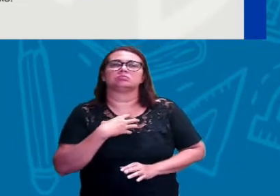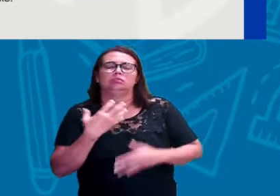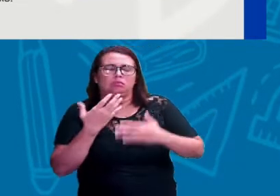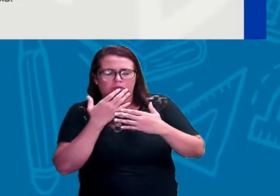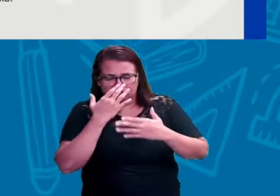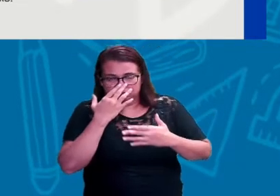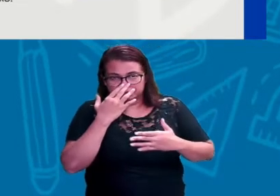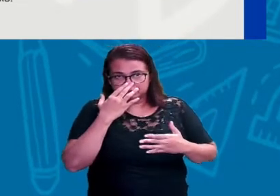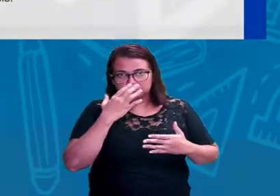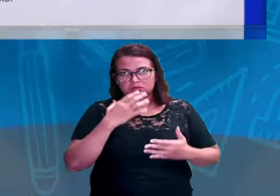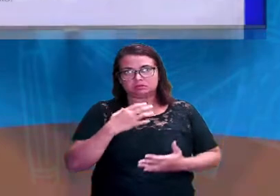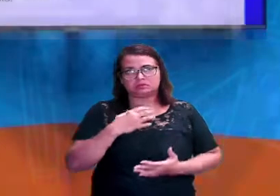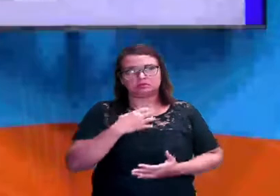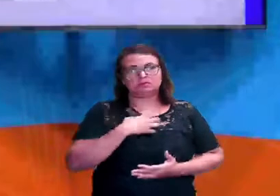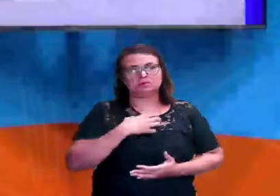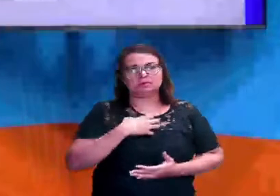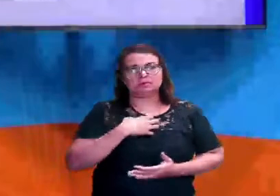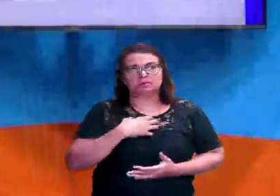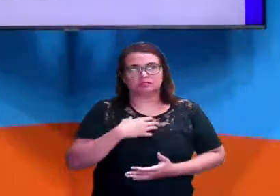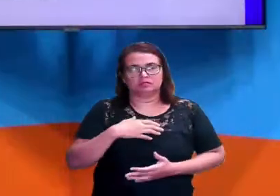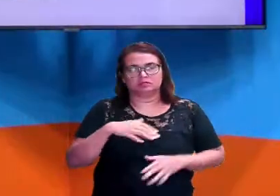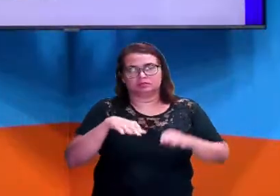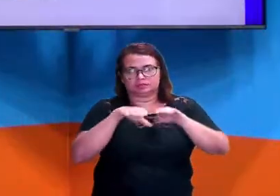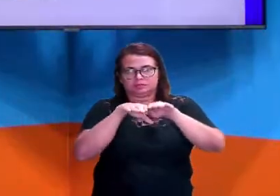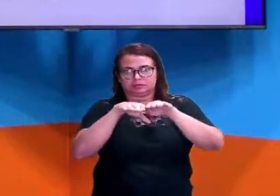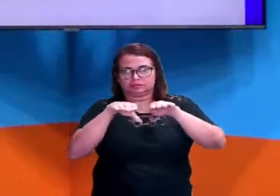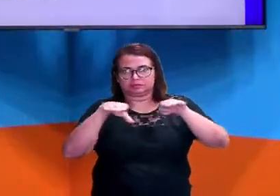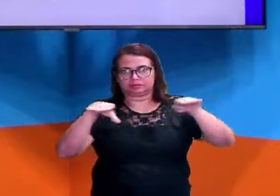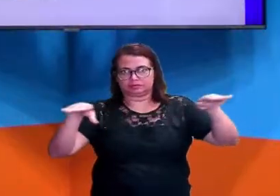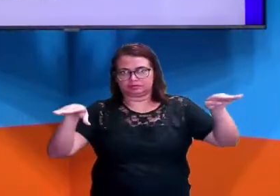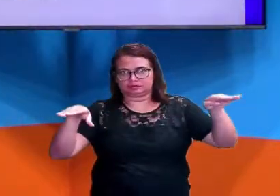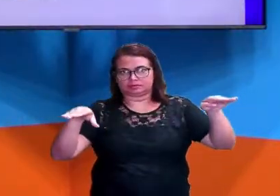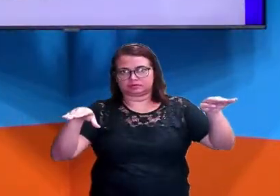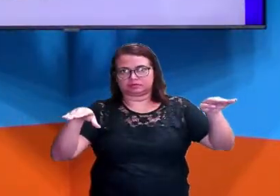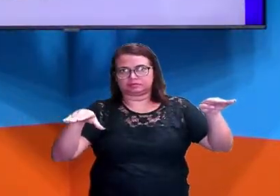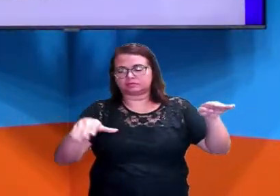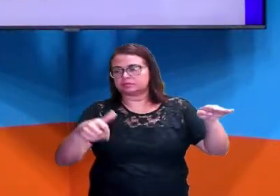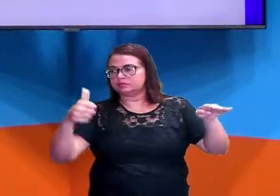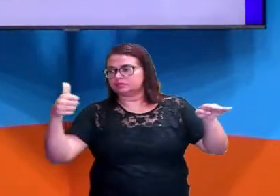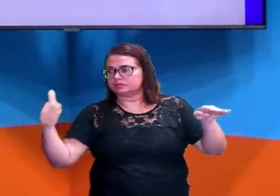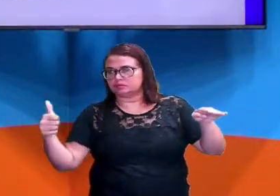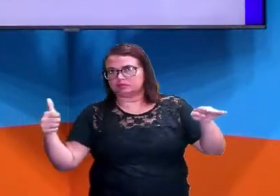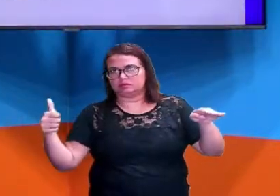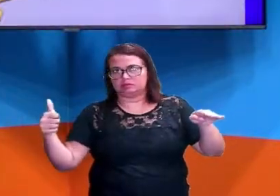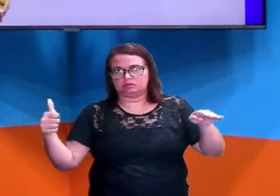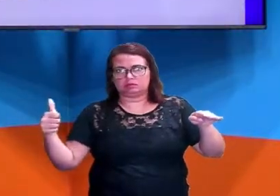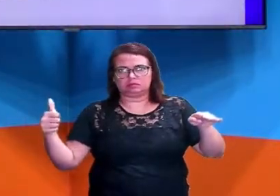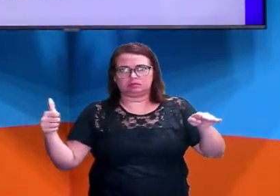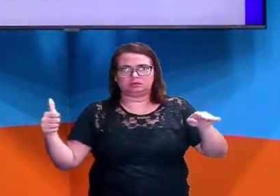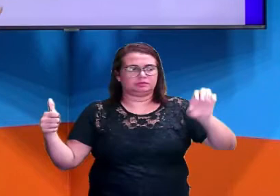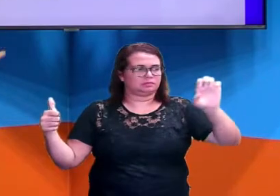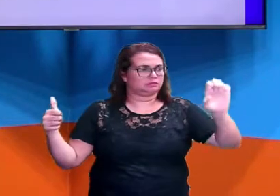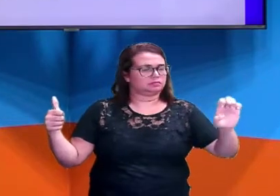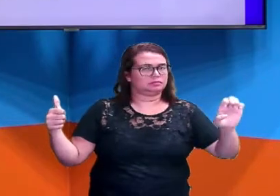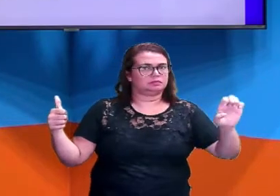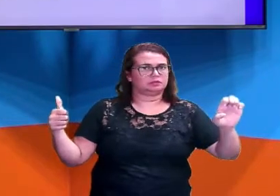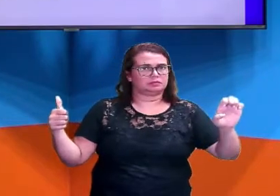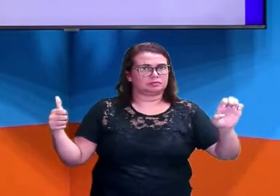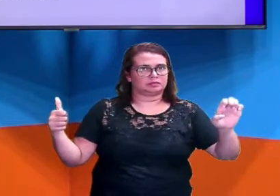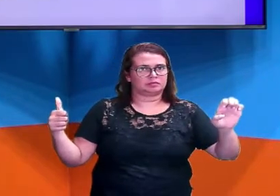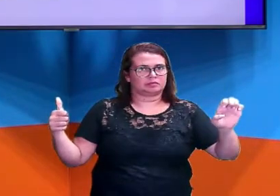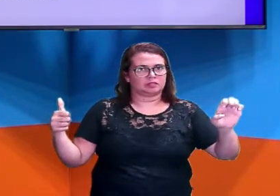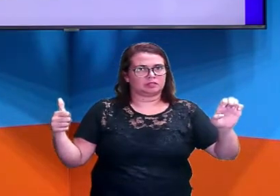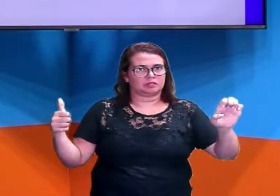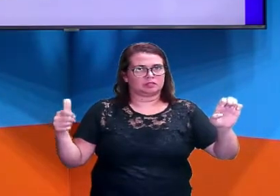qual é o sentido? Na horizontal temos direita e esquerda. E na vertical para